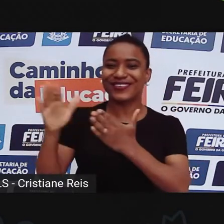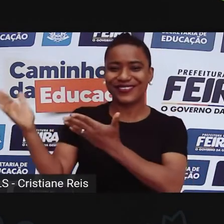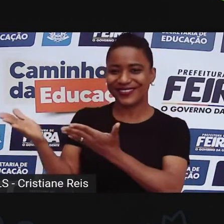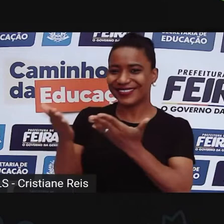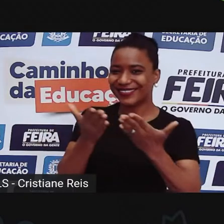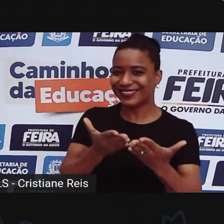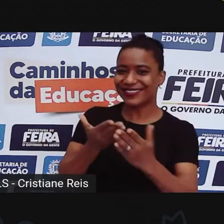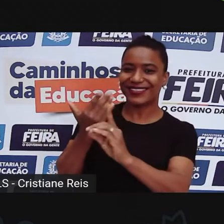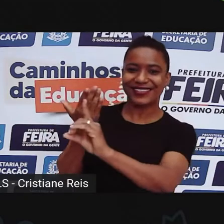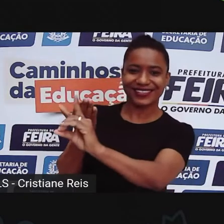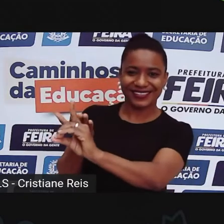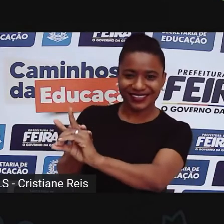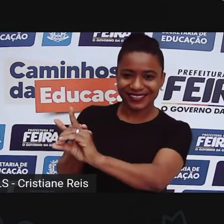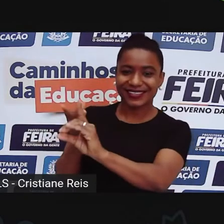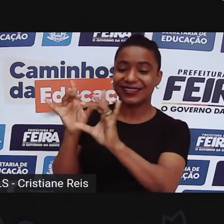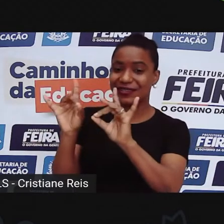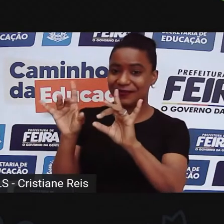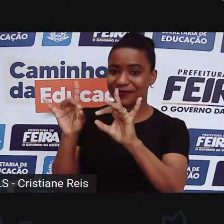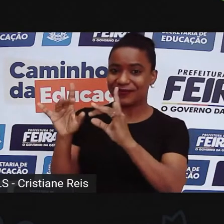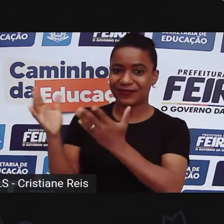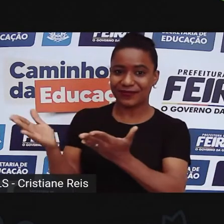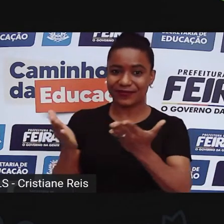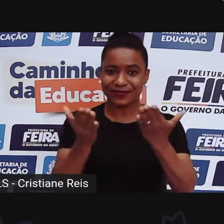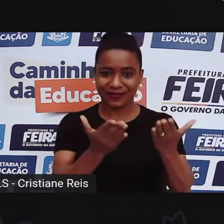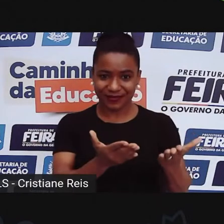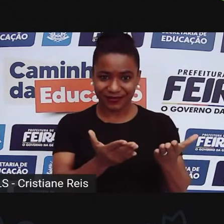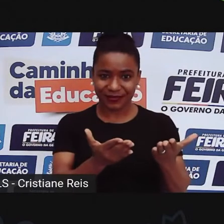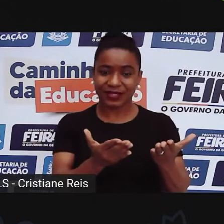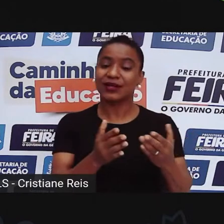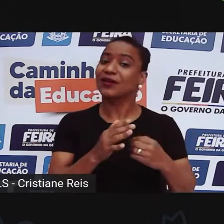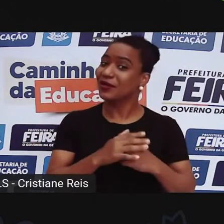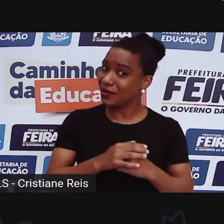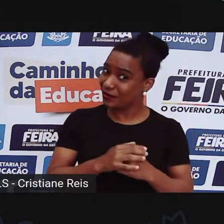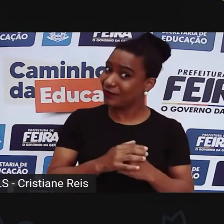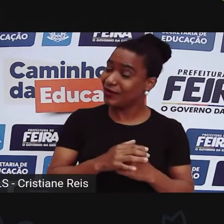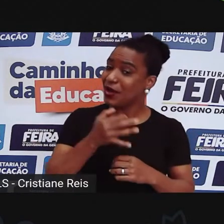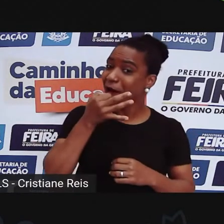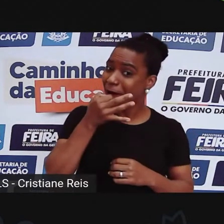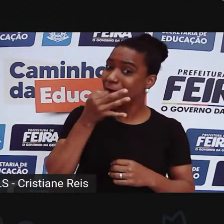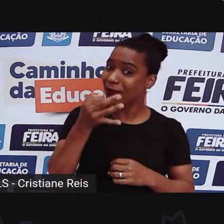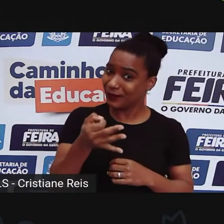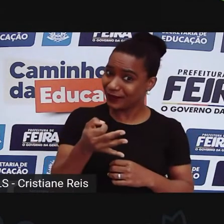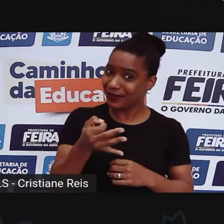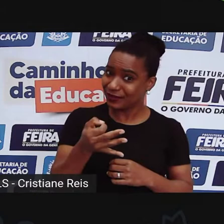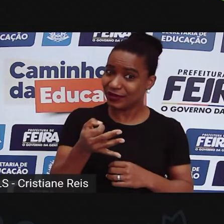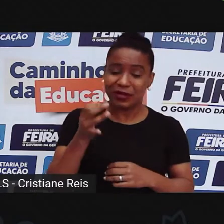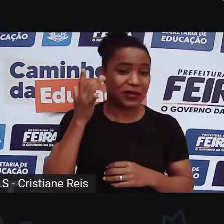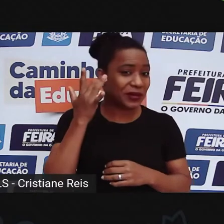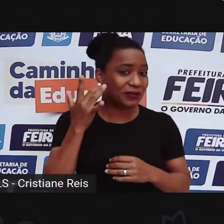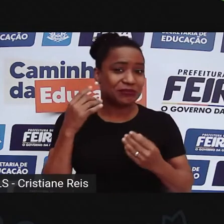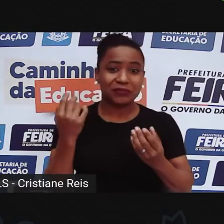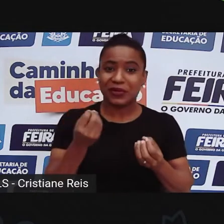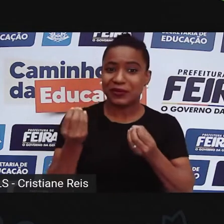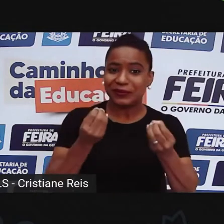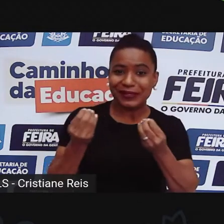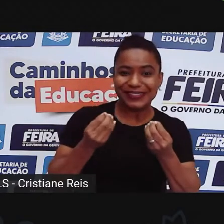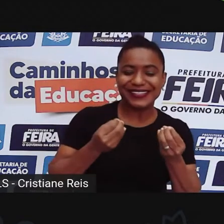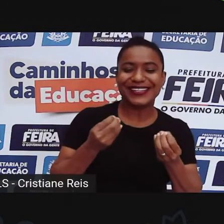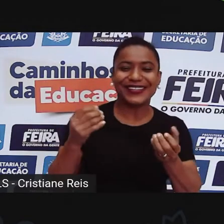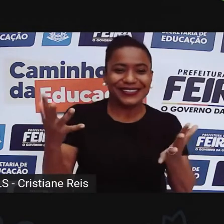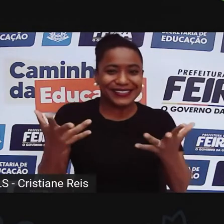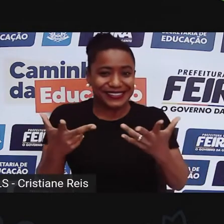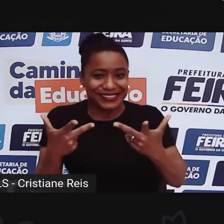convidado aqui com a gente. Vou lá começar dando a minha opinião, hein, gente? Apesar de eu não ter o menor jingado, eu não ter o menor